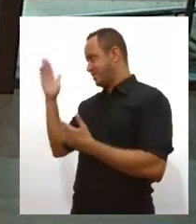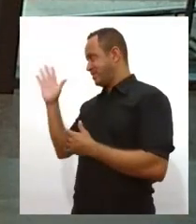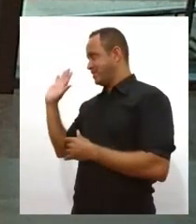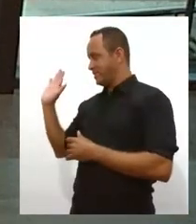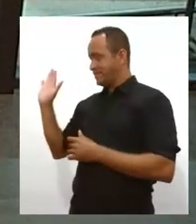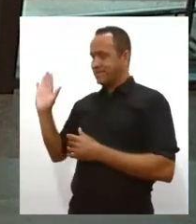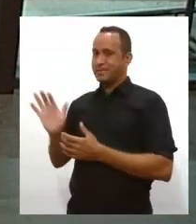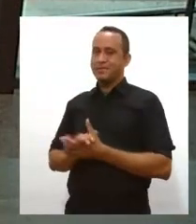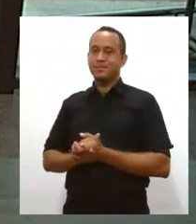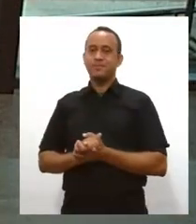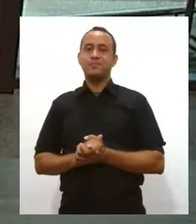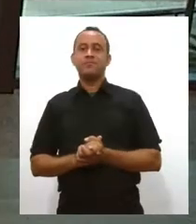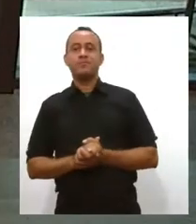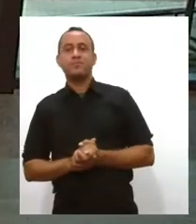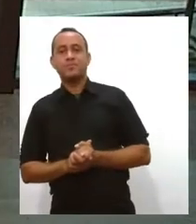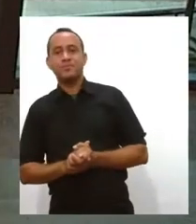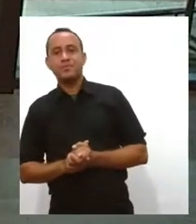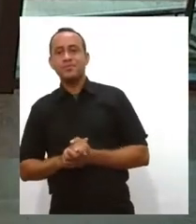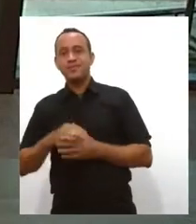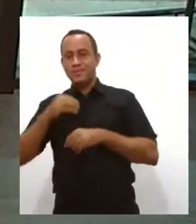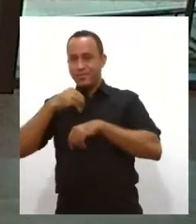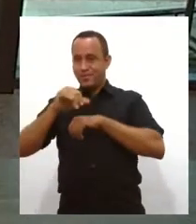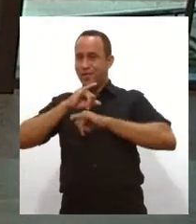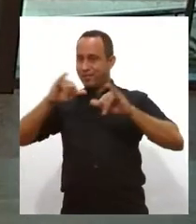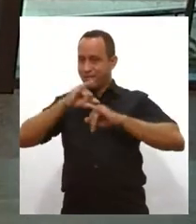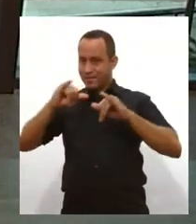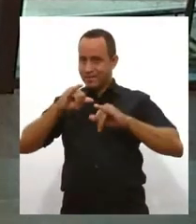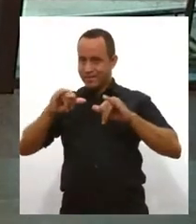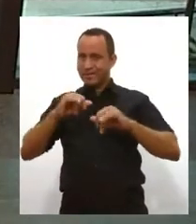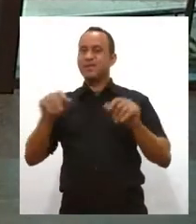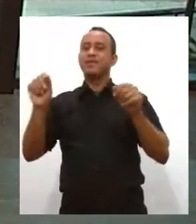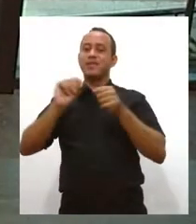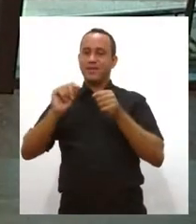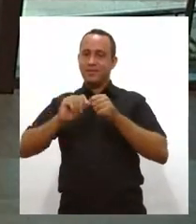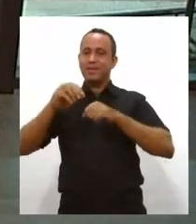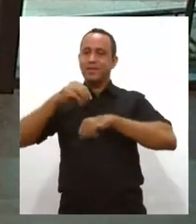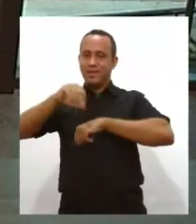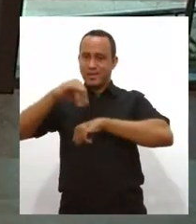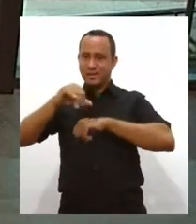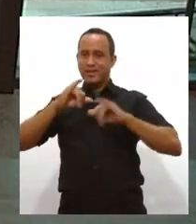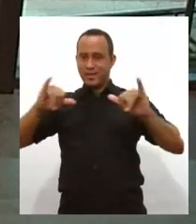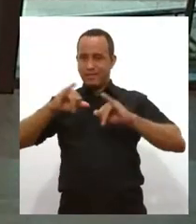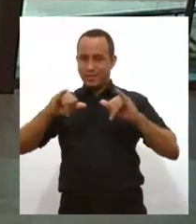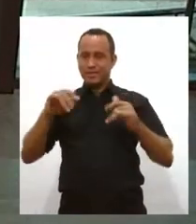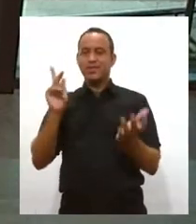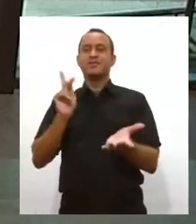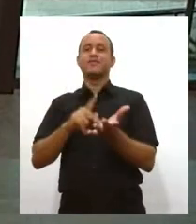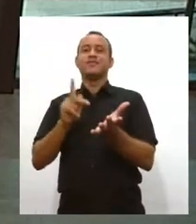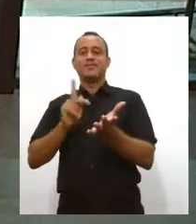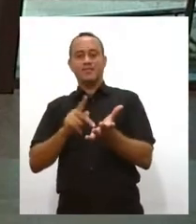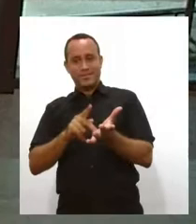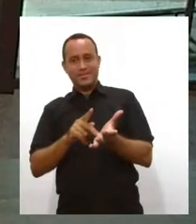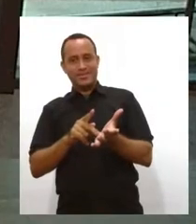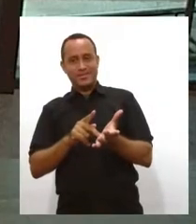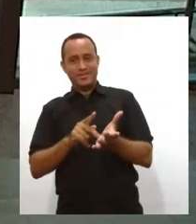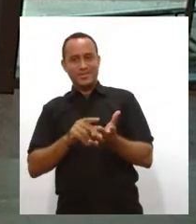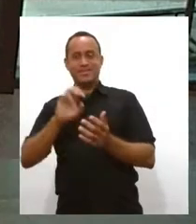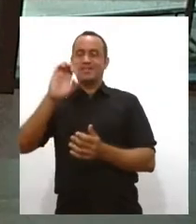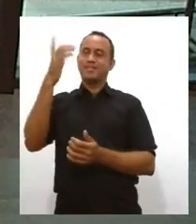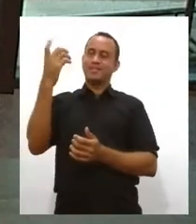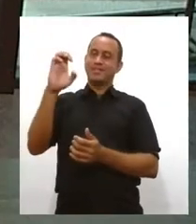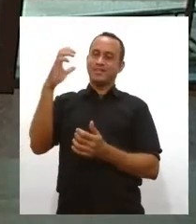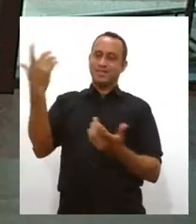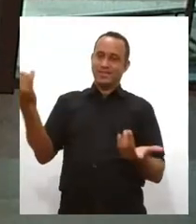fazendo o seu marketing também, né? Tem que fazer, né? Boa, né, Silvia? Boa. Muito bem,